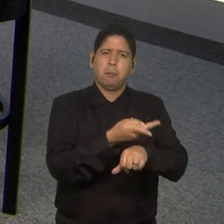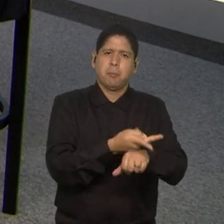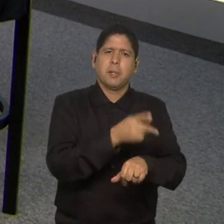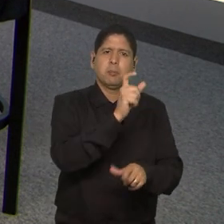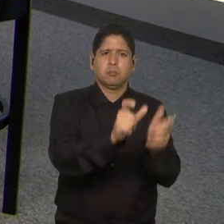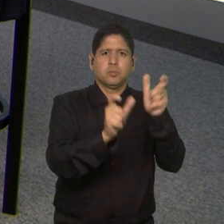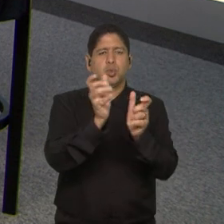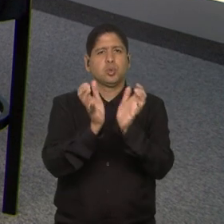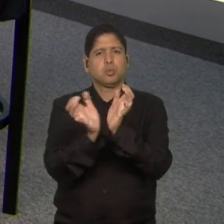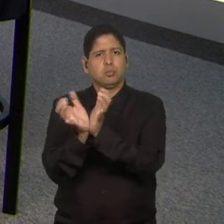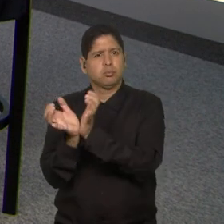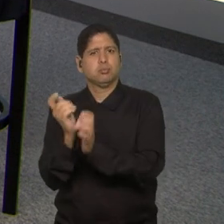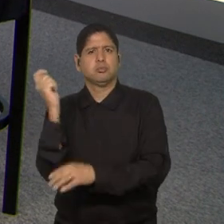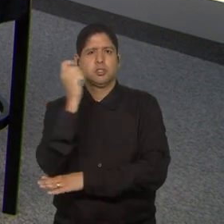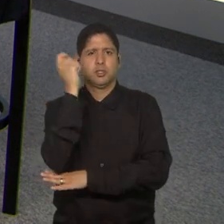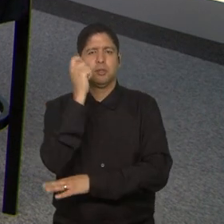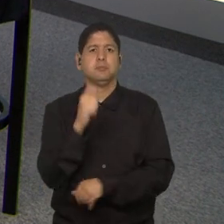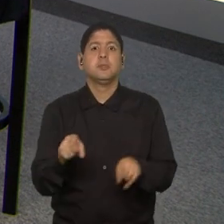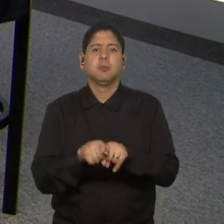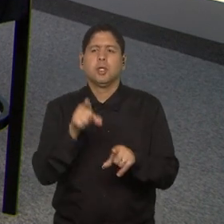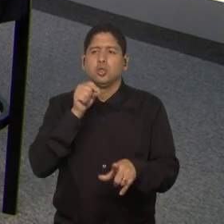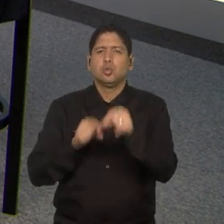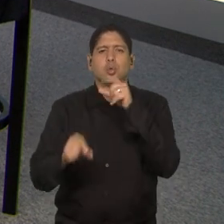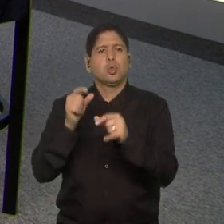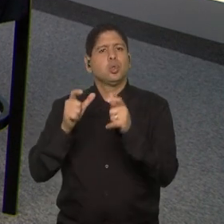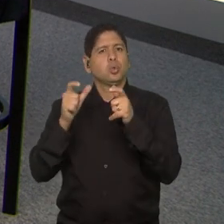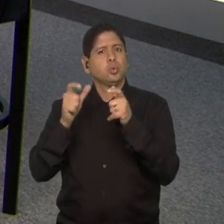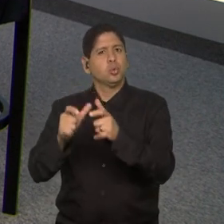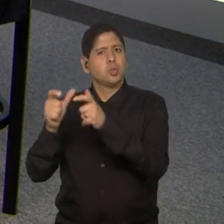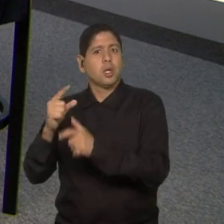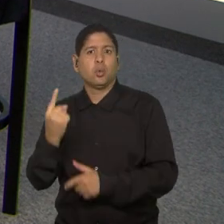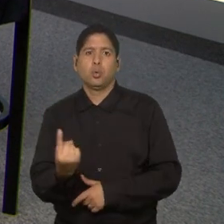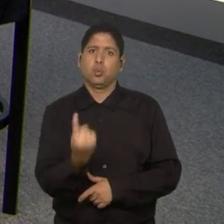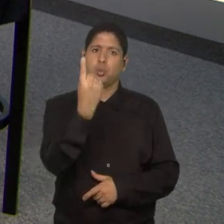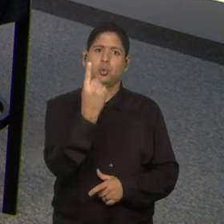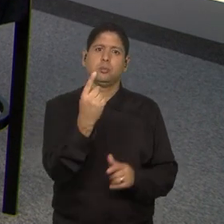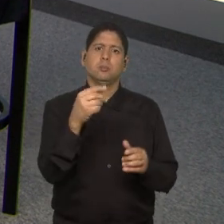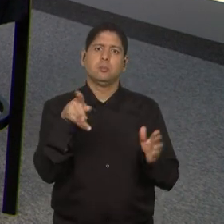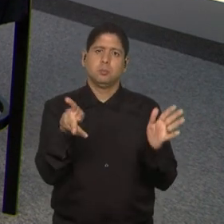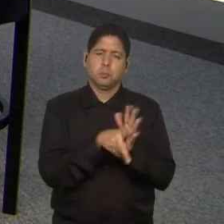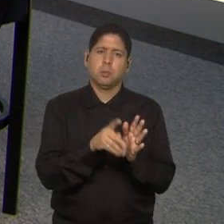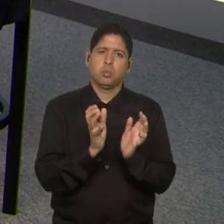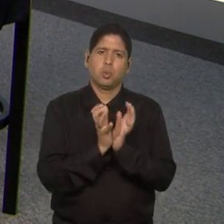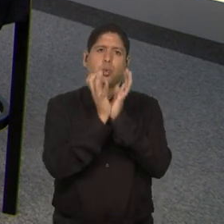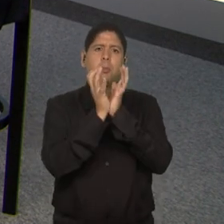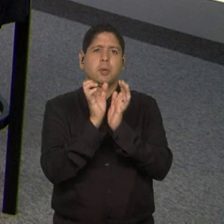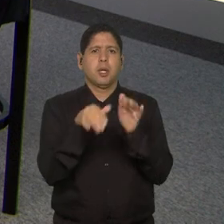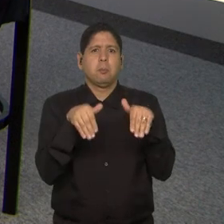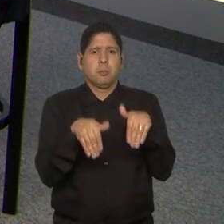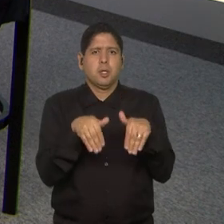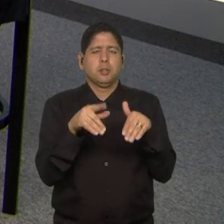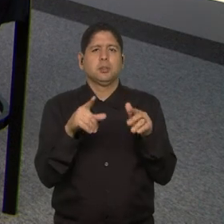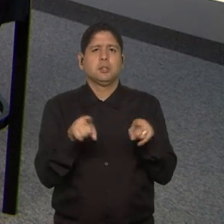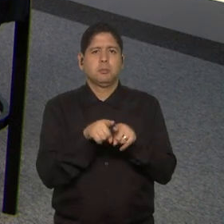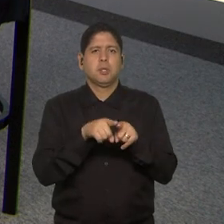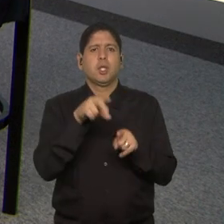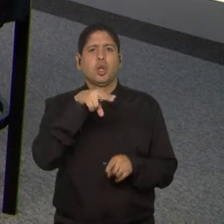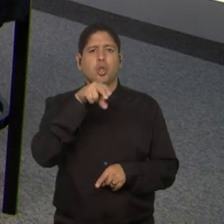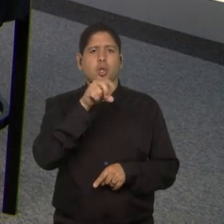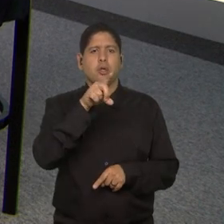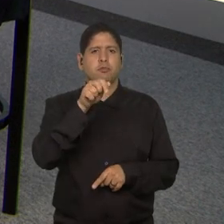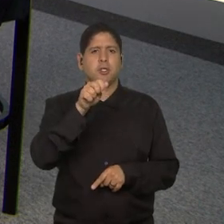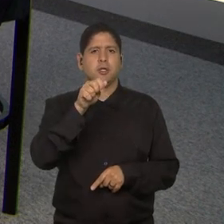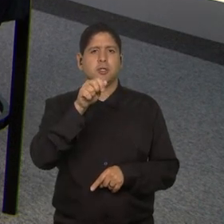as equipes. A escolha de um local único para essa Copa do Mundo, que é a Austrália e Nova Zelândia. Então,